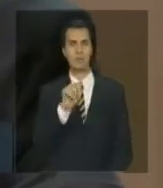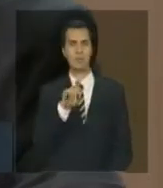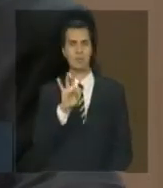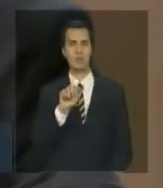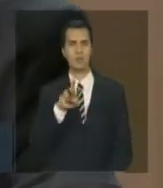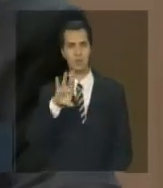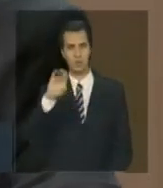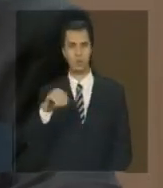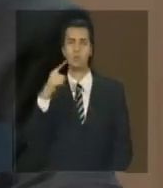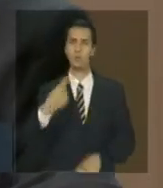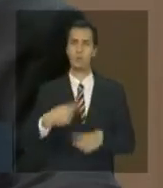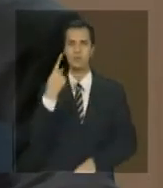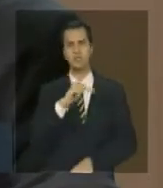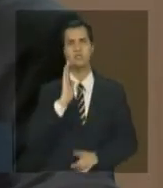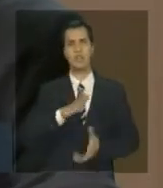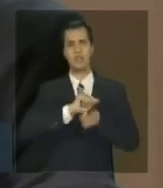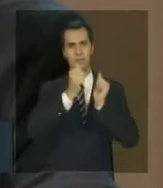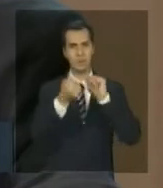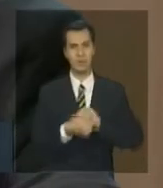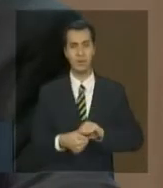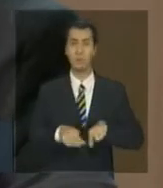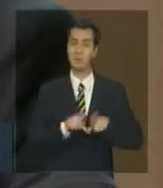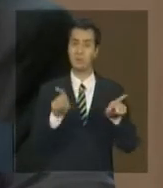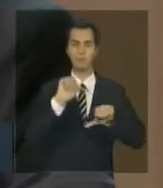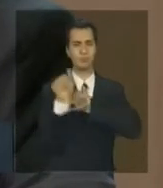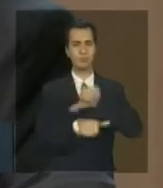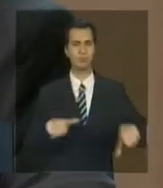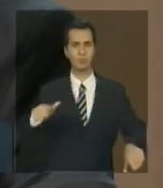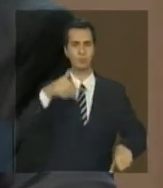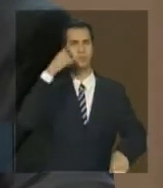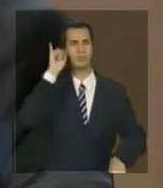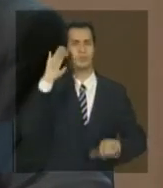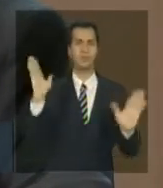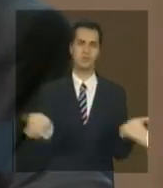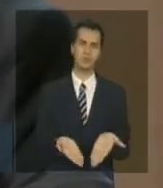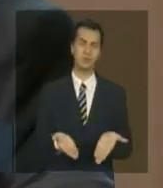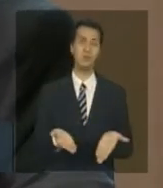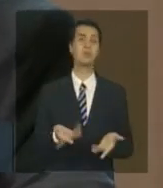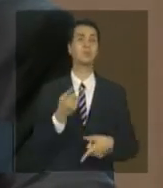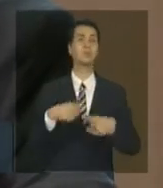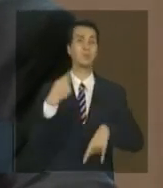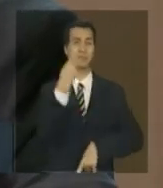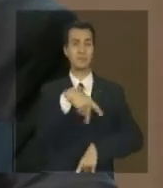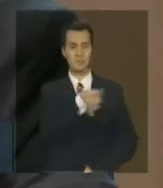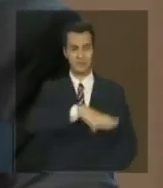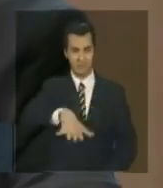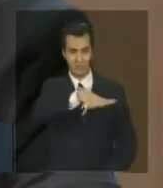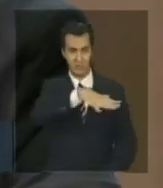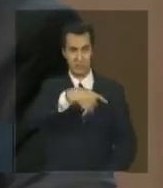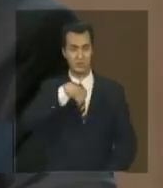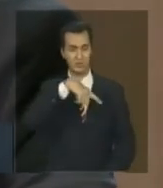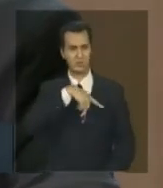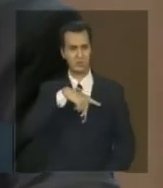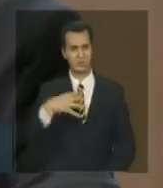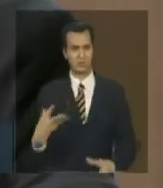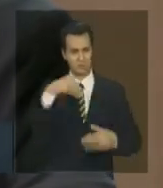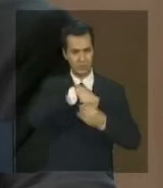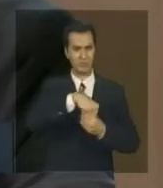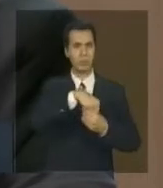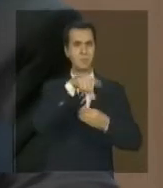tipo de processo de ocupação nessa região do interior